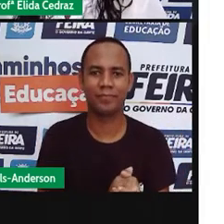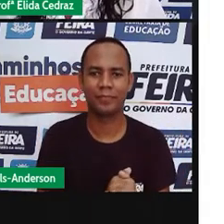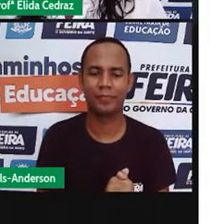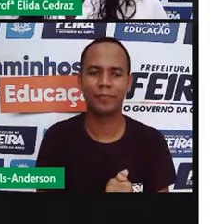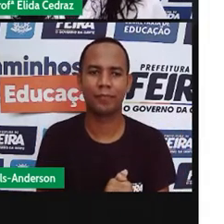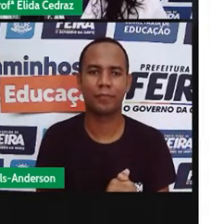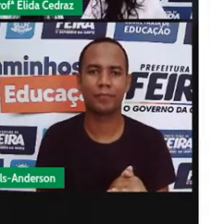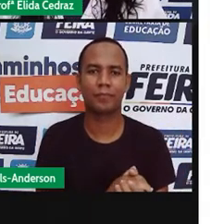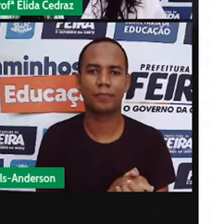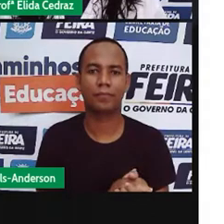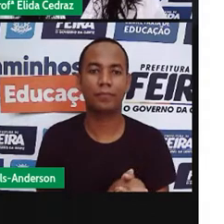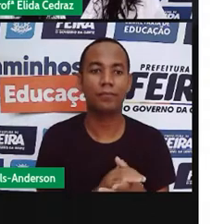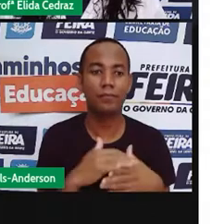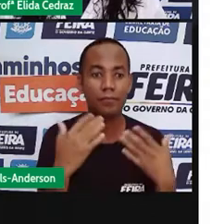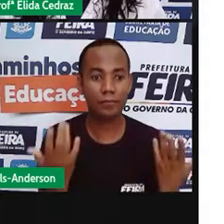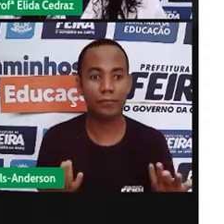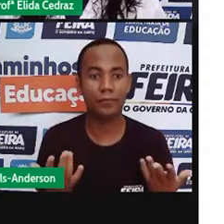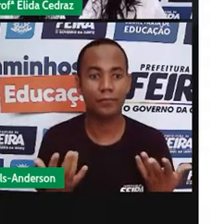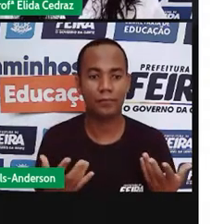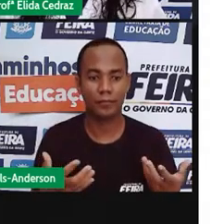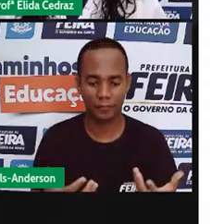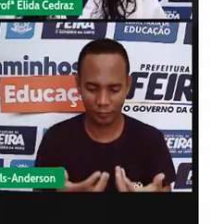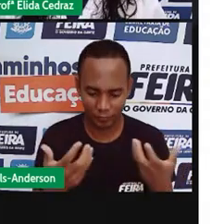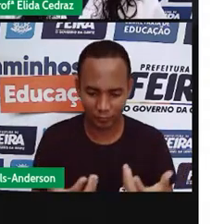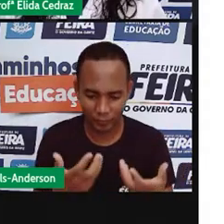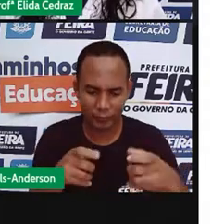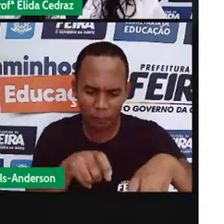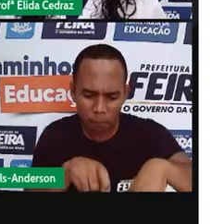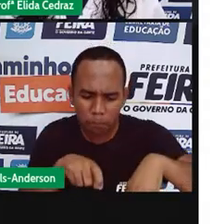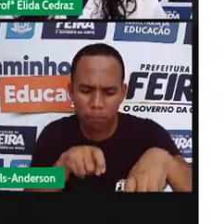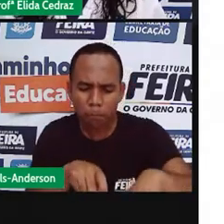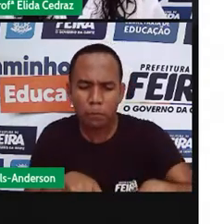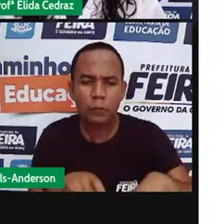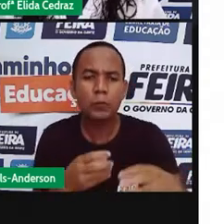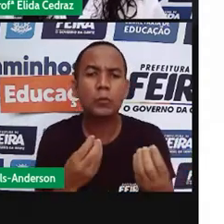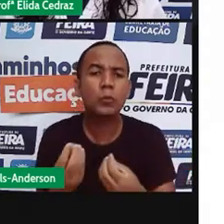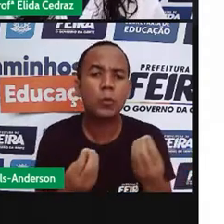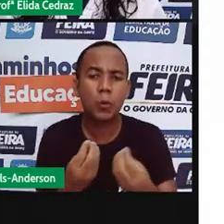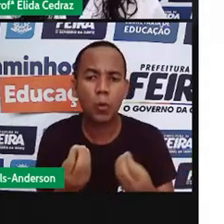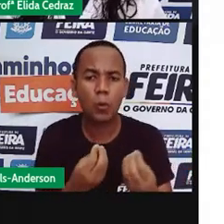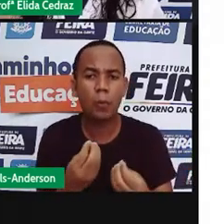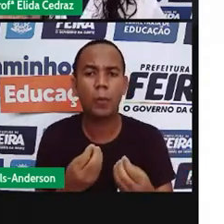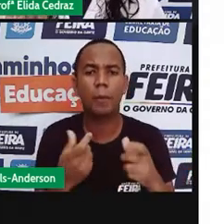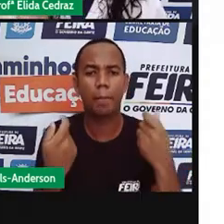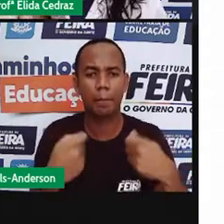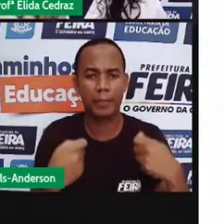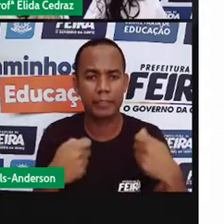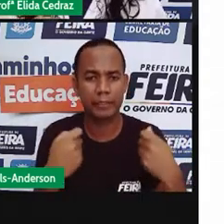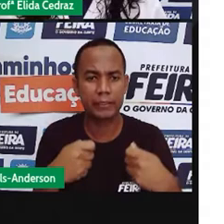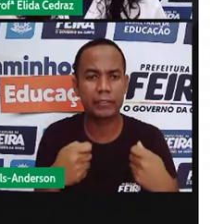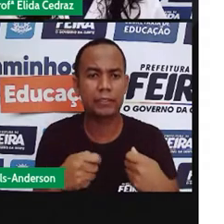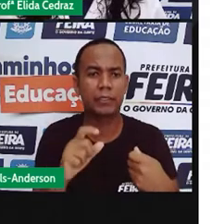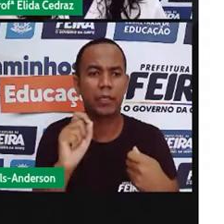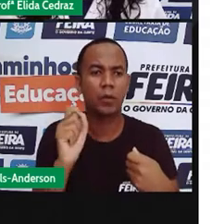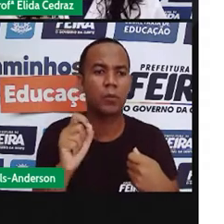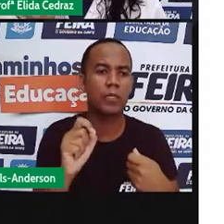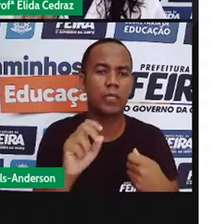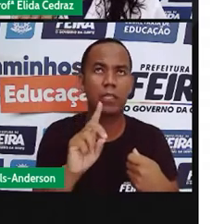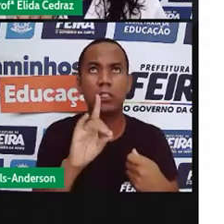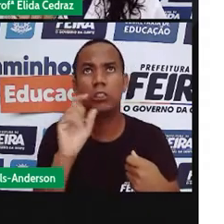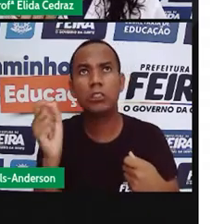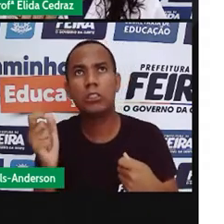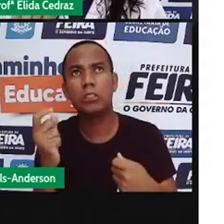A agricultura depende totalmente dos fatores climáticos para uma boa colheita.